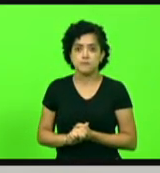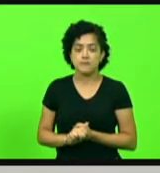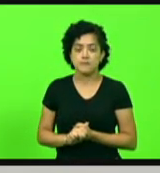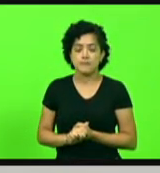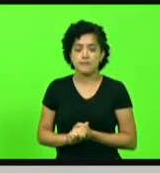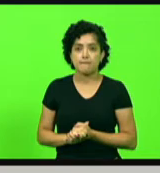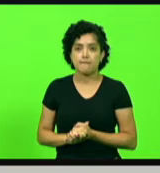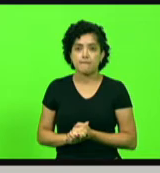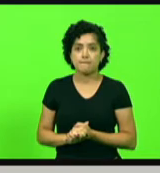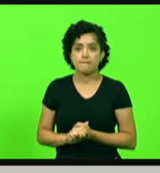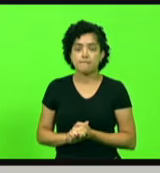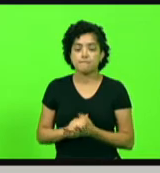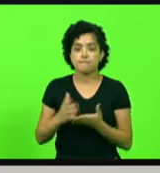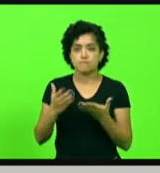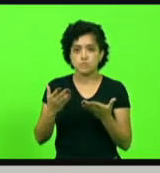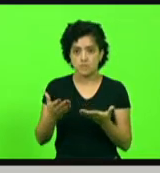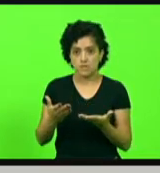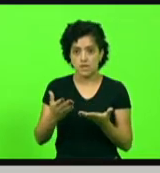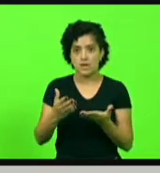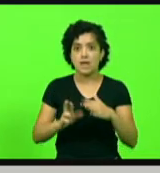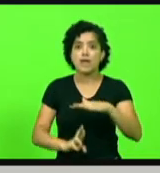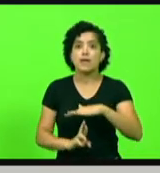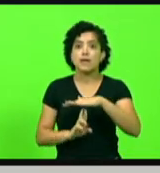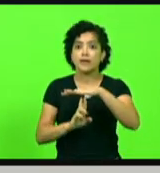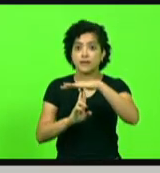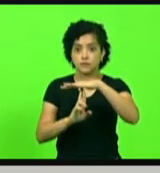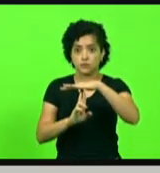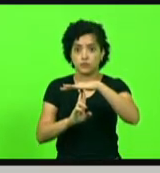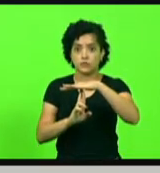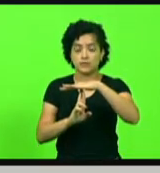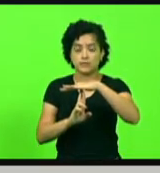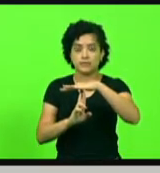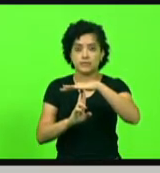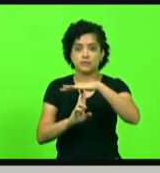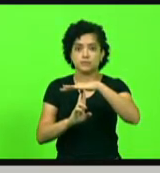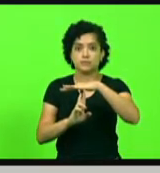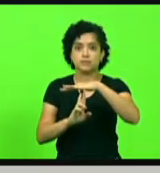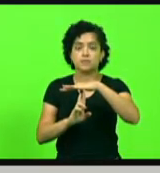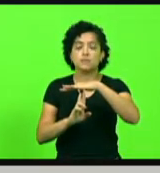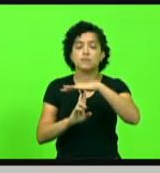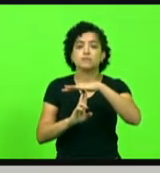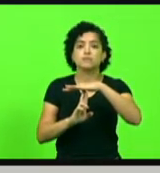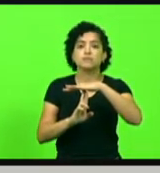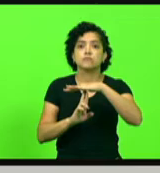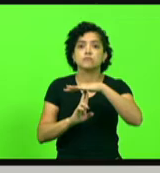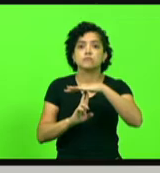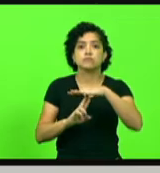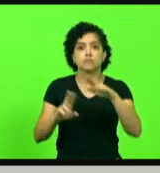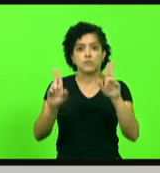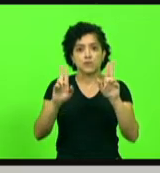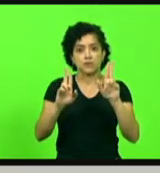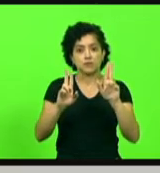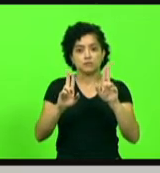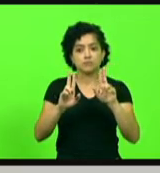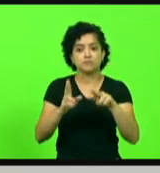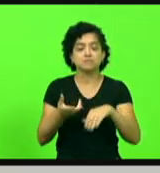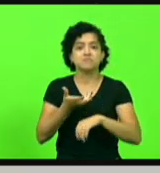Manifestando a reitoria da UDESC, UFSC e IFESC.